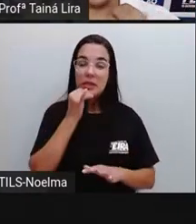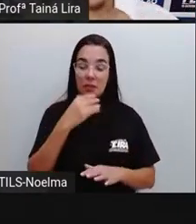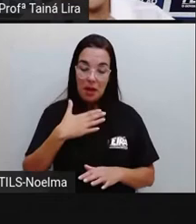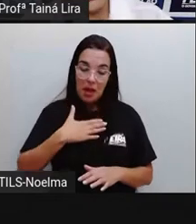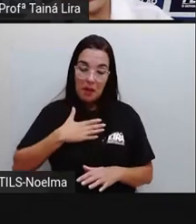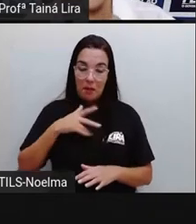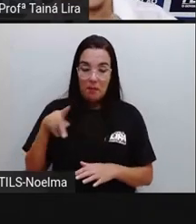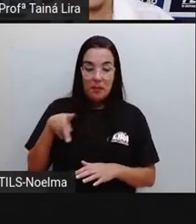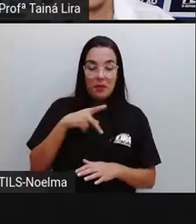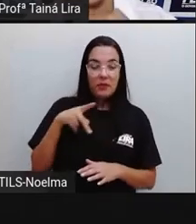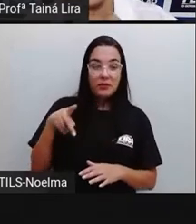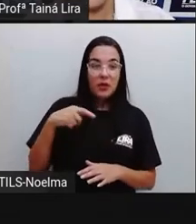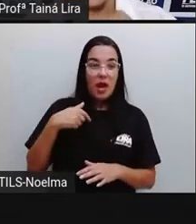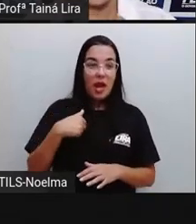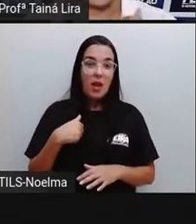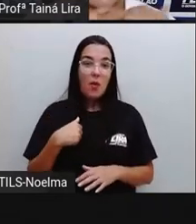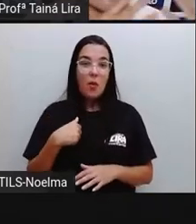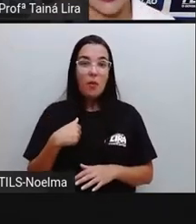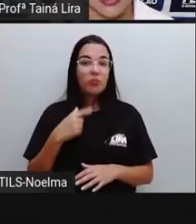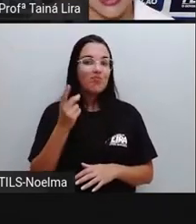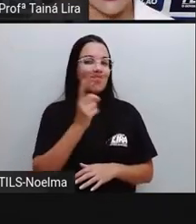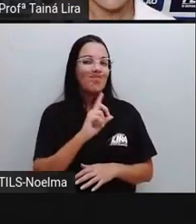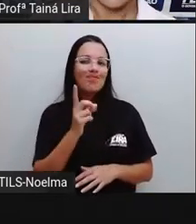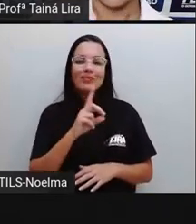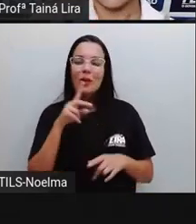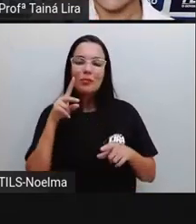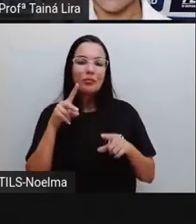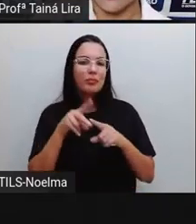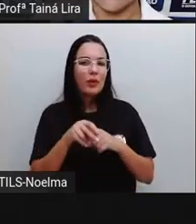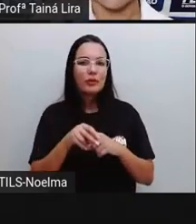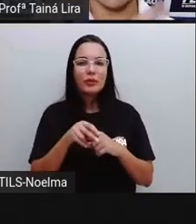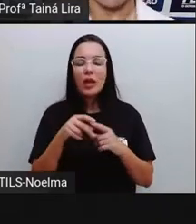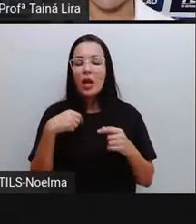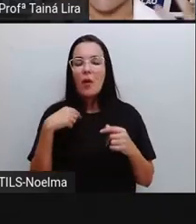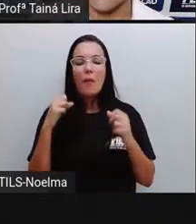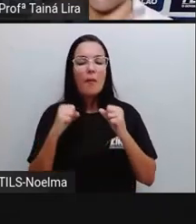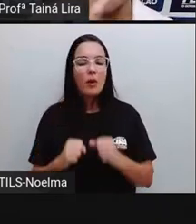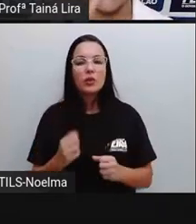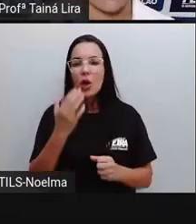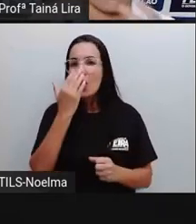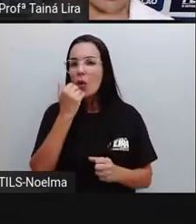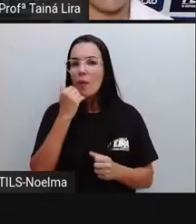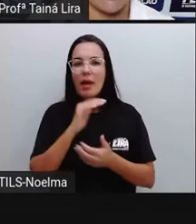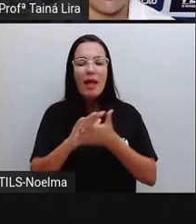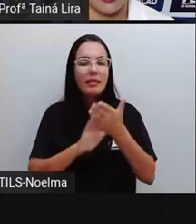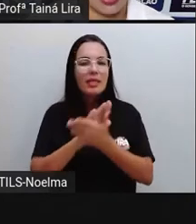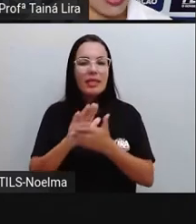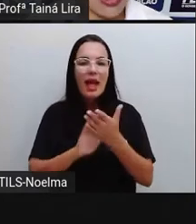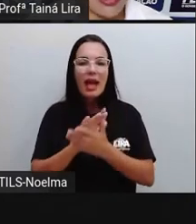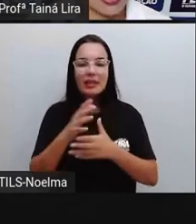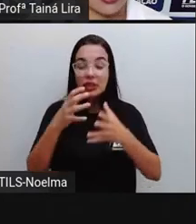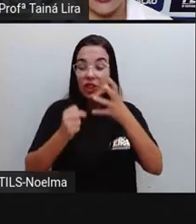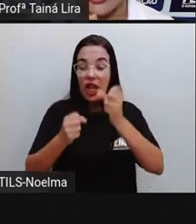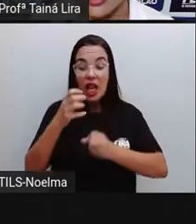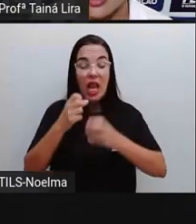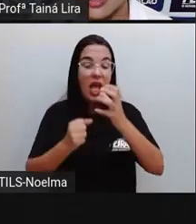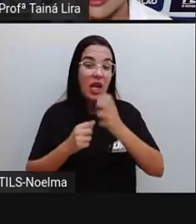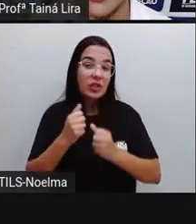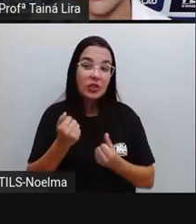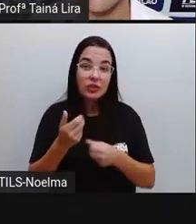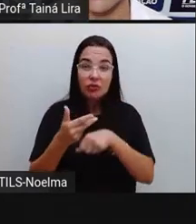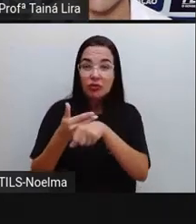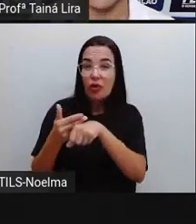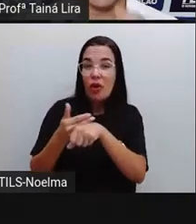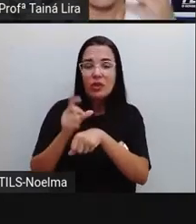Pró, eu sou uma pessoa que eu tenho intolerância à lactose. Então, eu não posso, né, estar comendo aí muito chocolate com só